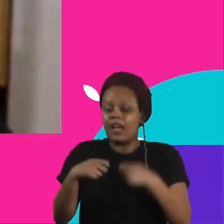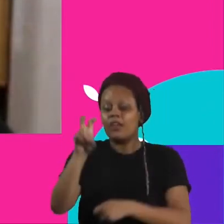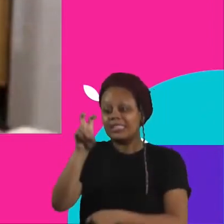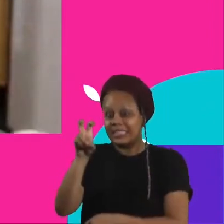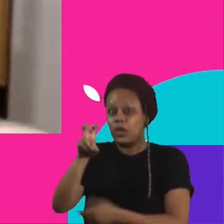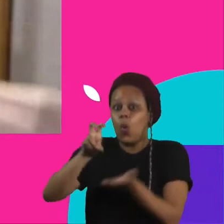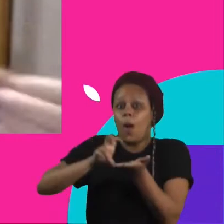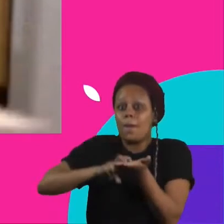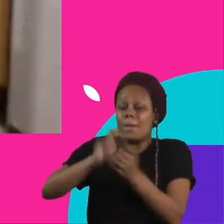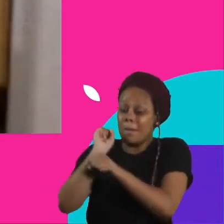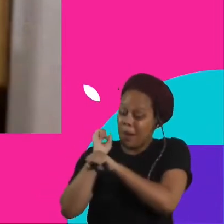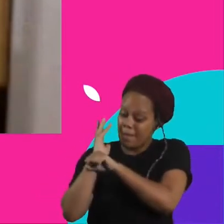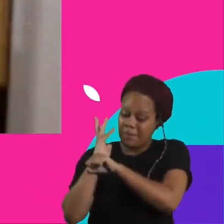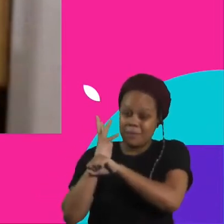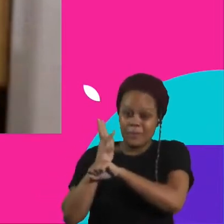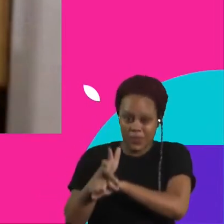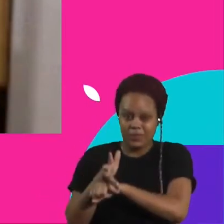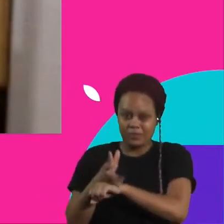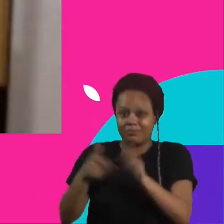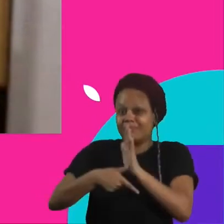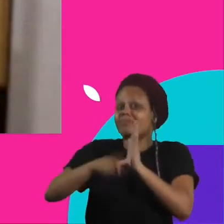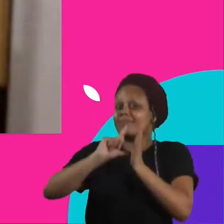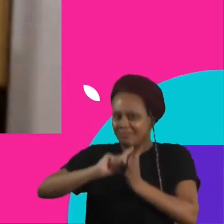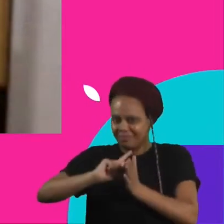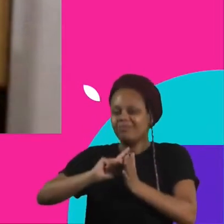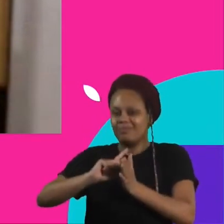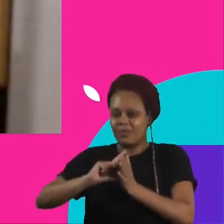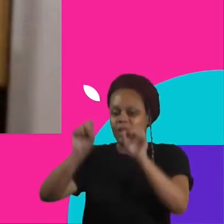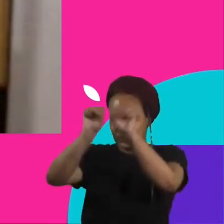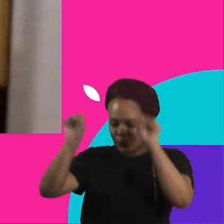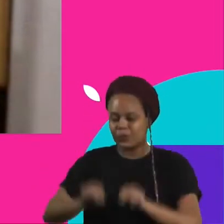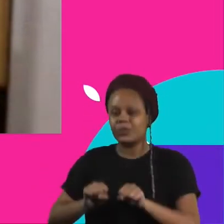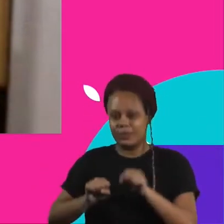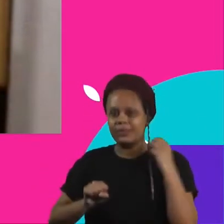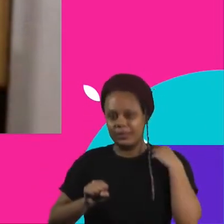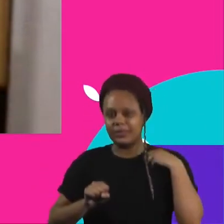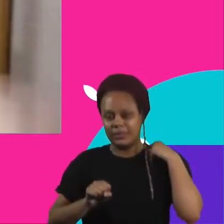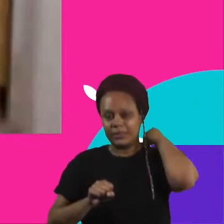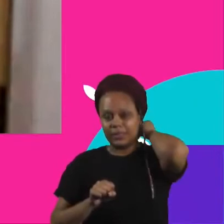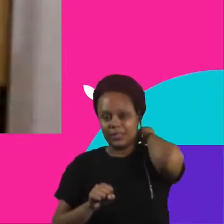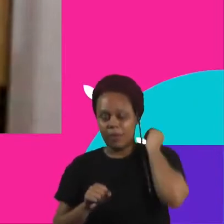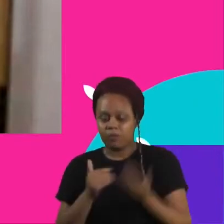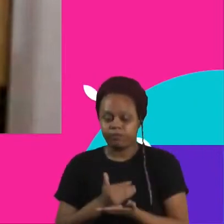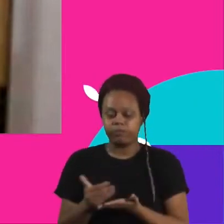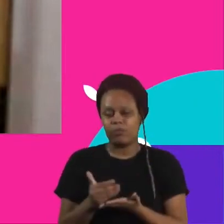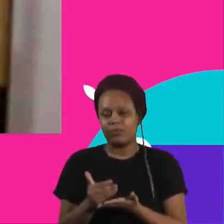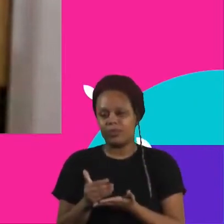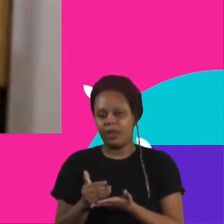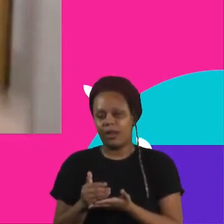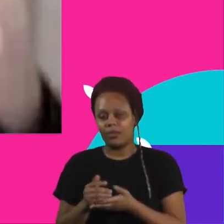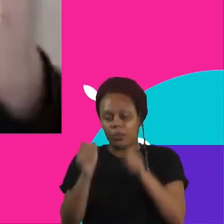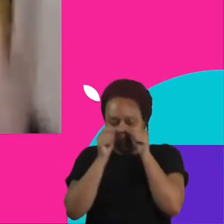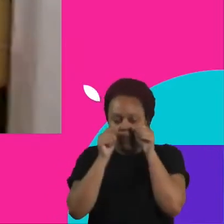era antes o sistema começava, as pessoas começavam a alimentar o sistema. Então ele tinha que fazer isso antes. Ele acordava às cinco da